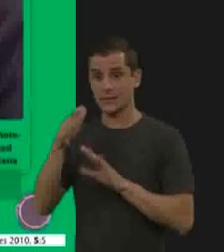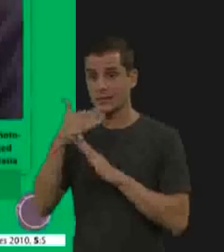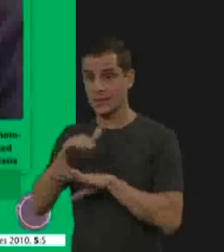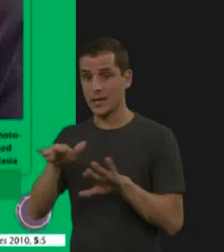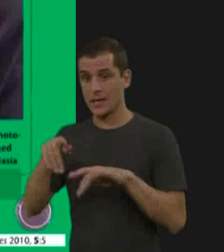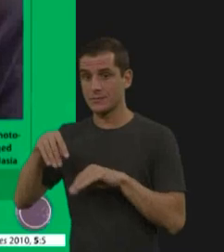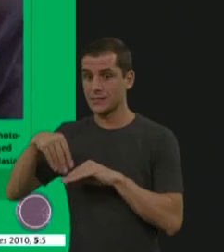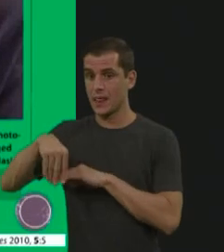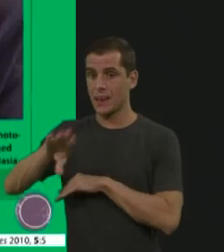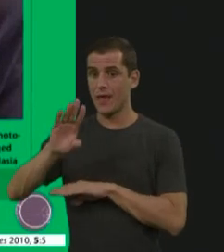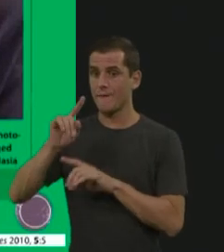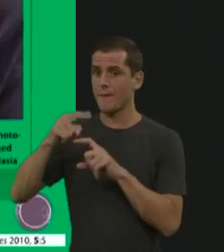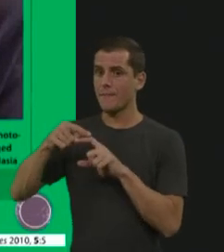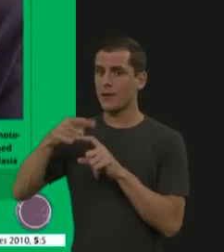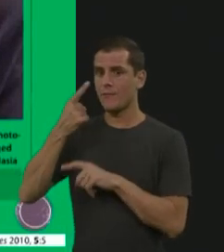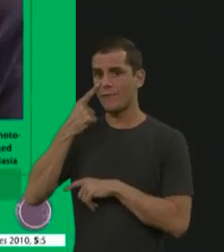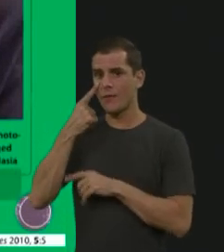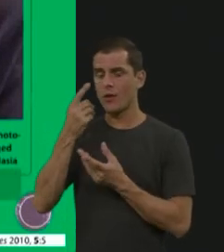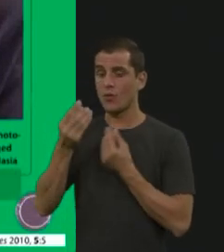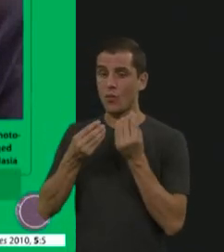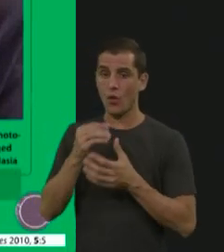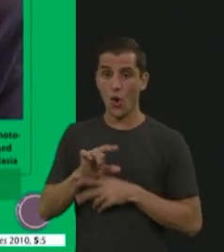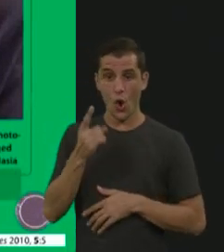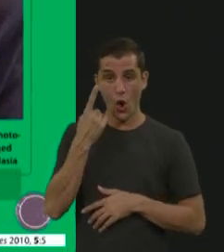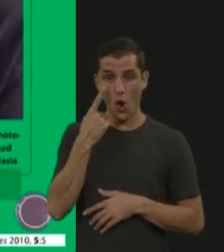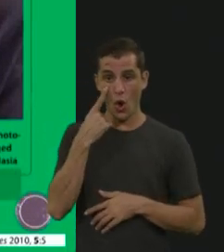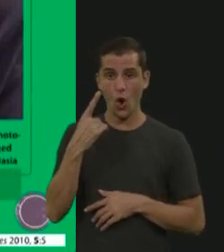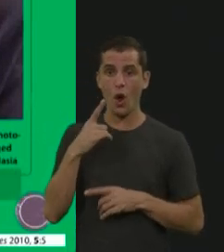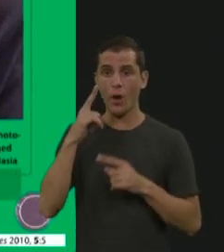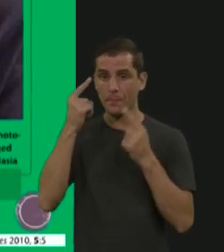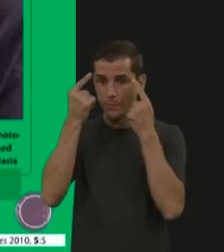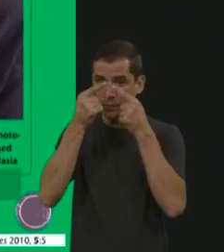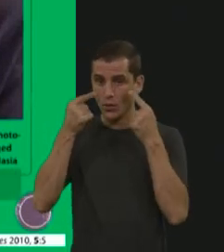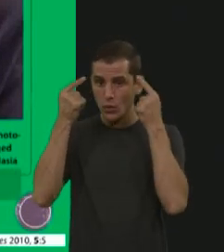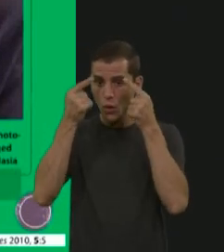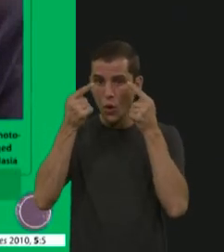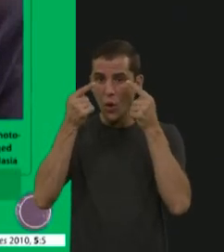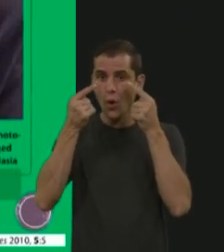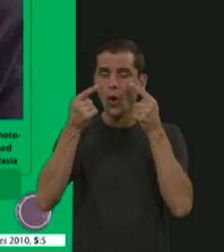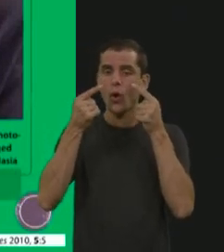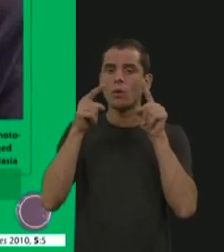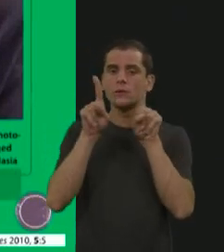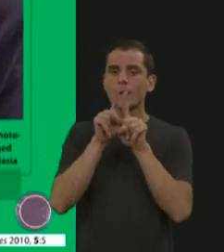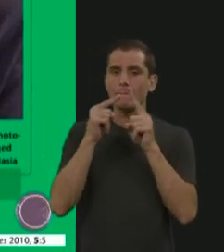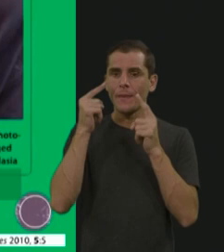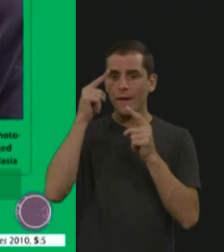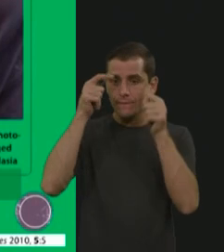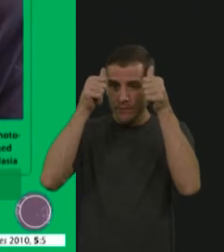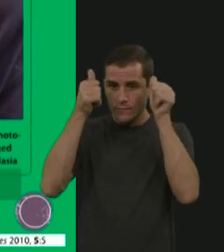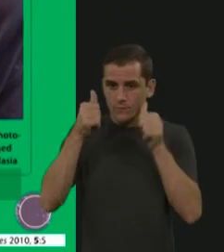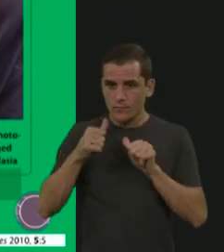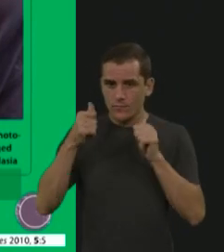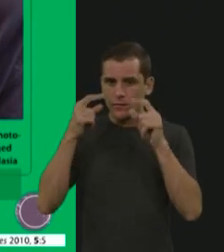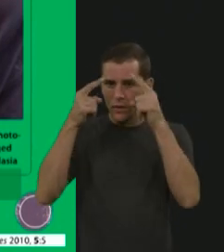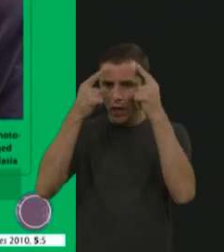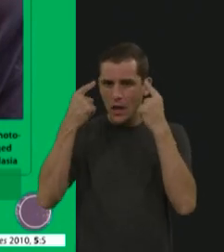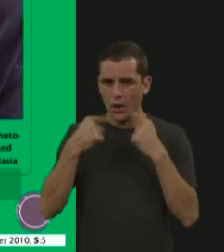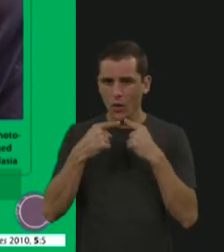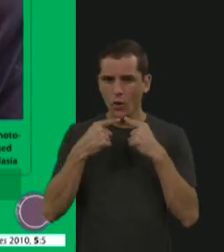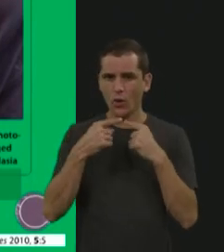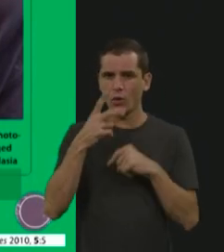Os olhos, tá? Então, essa aqui é a face, aquela anterior que eu mostrei, Então, a gente vê esse infiltrado, né? A gente pode ver uma postificação de cor,